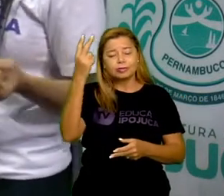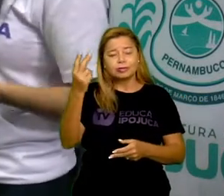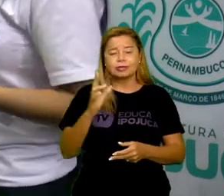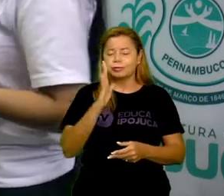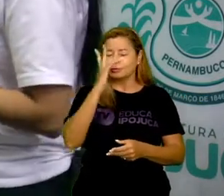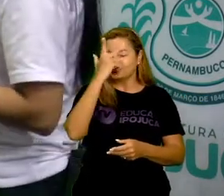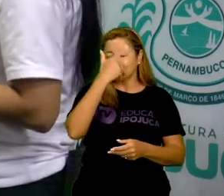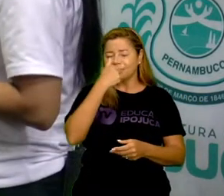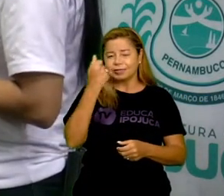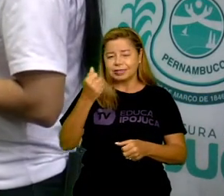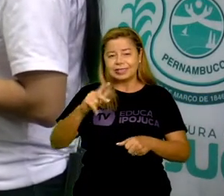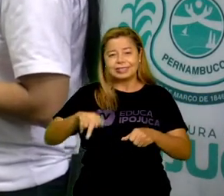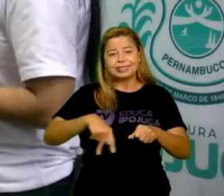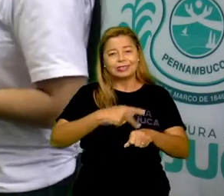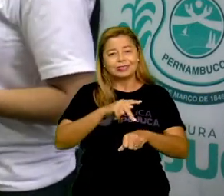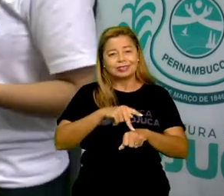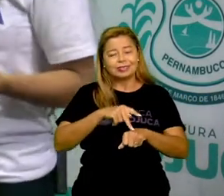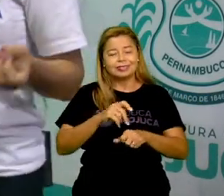nosso país.